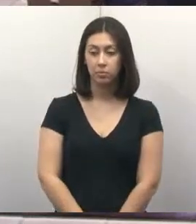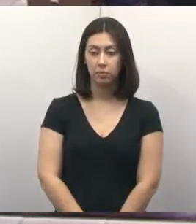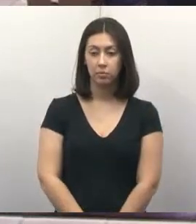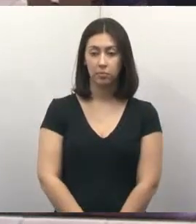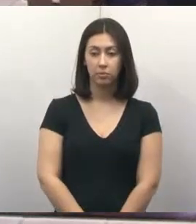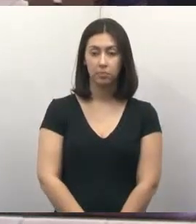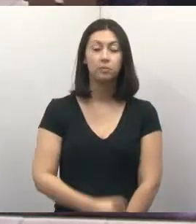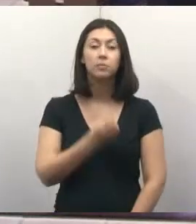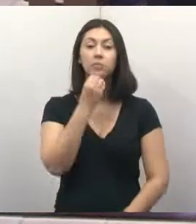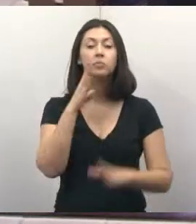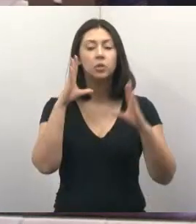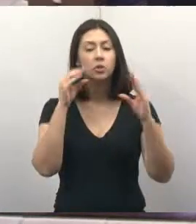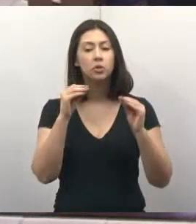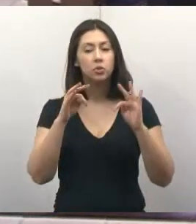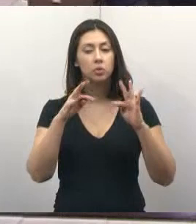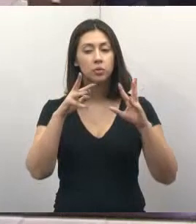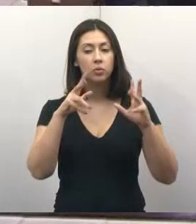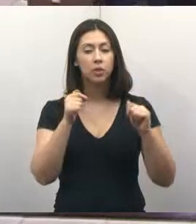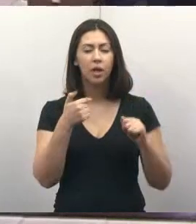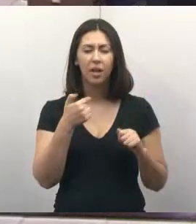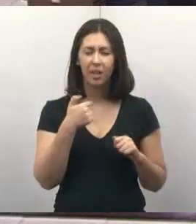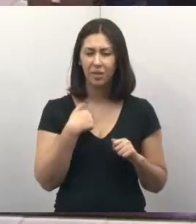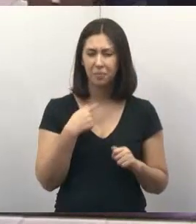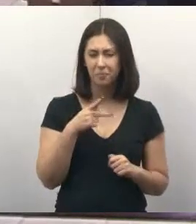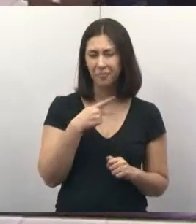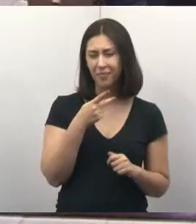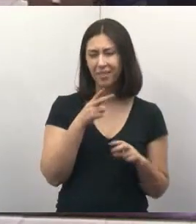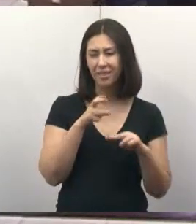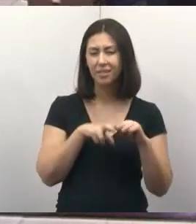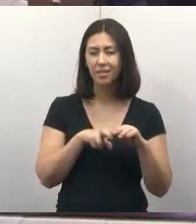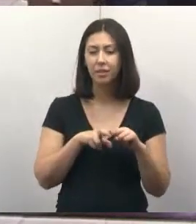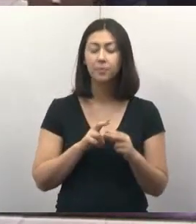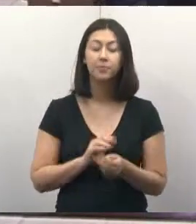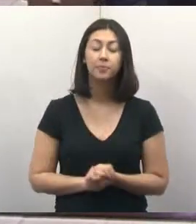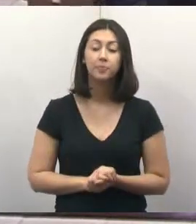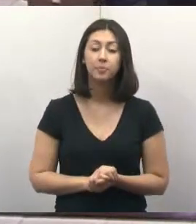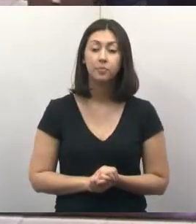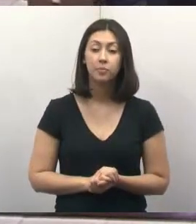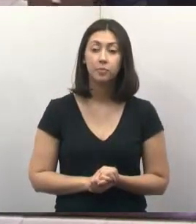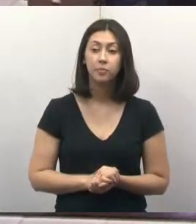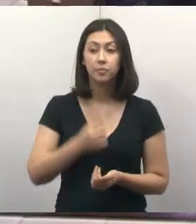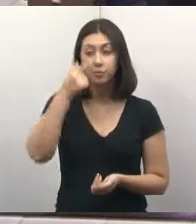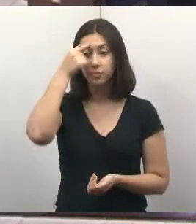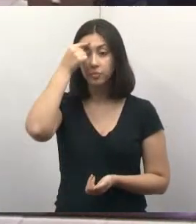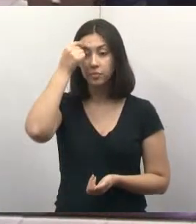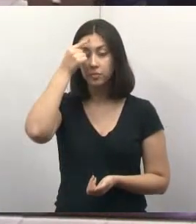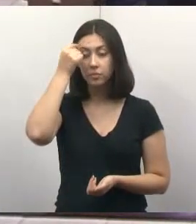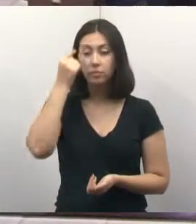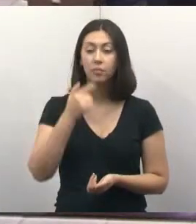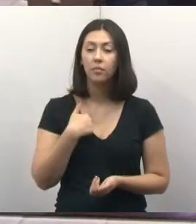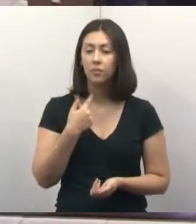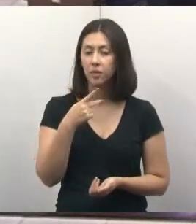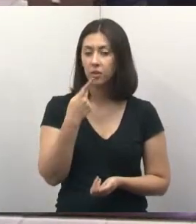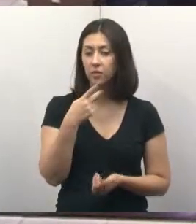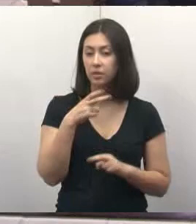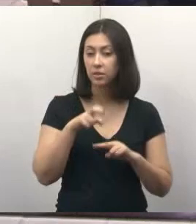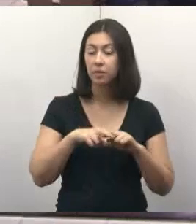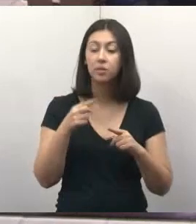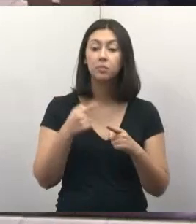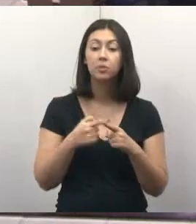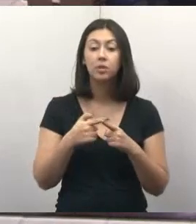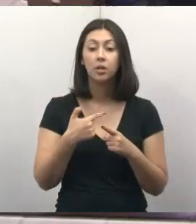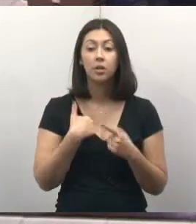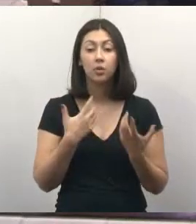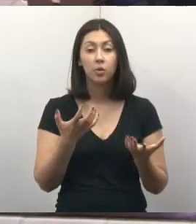Boa noite a todos. Eu vou falar daqui mesmo. Edgar, eu vou falar daqui mesmo que eu quero